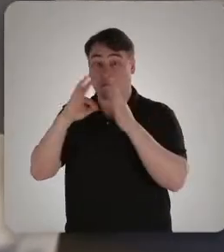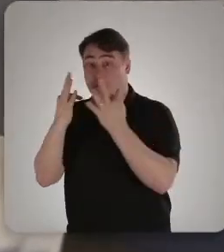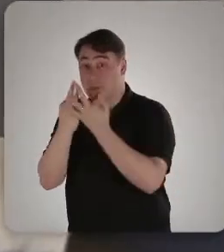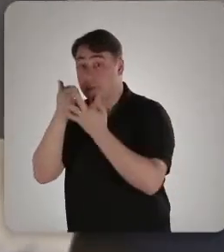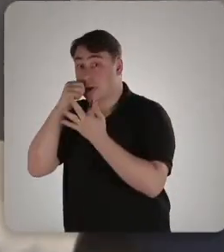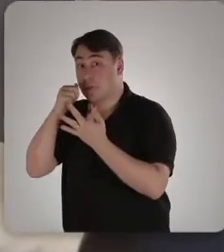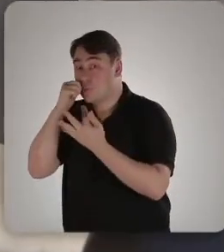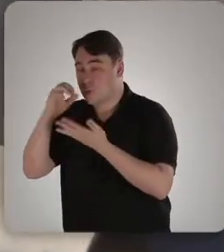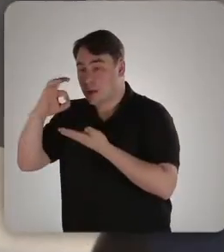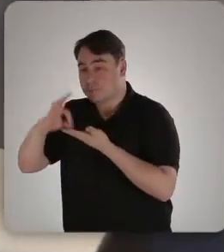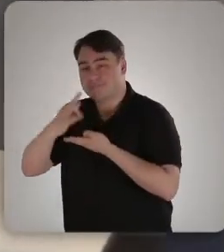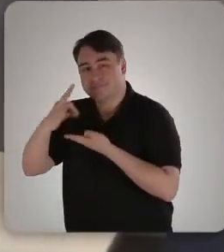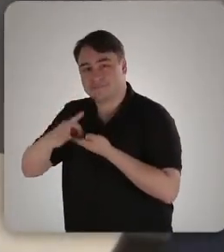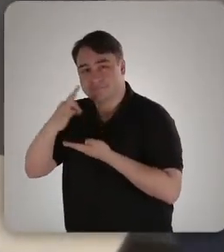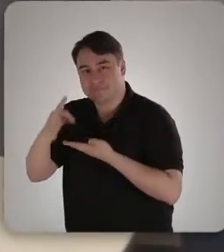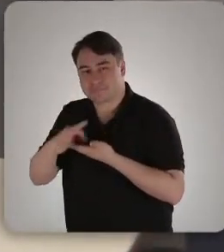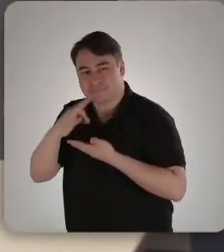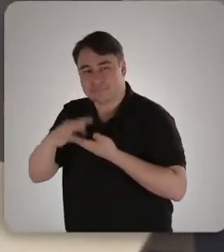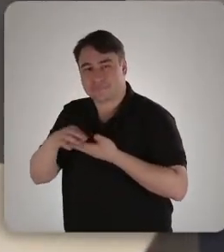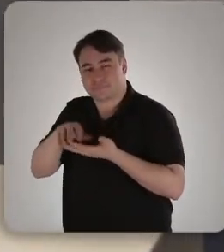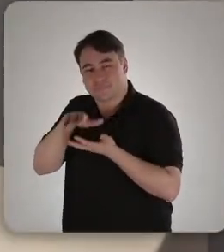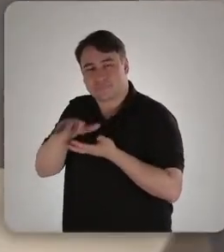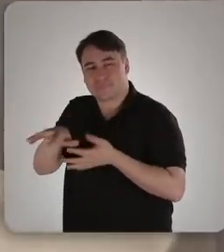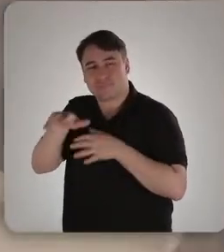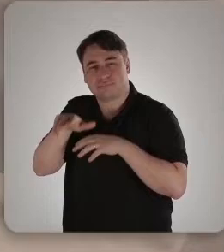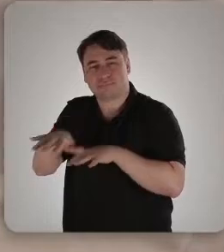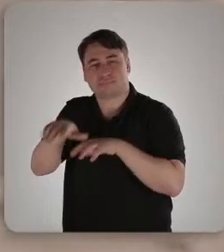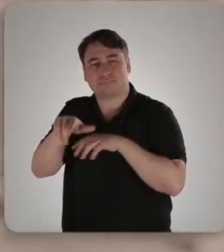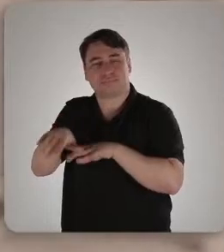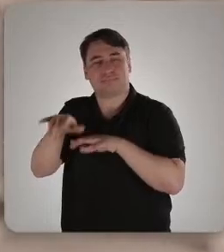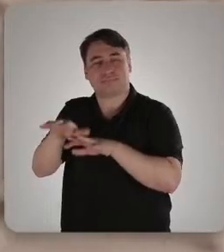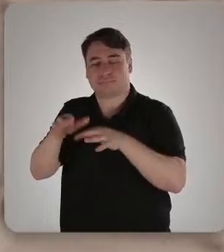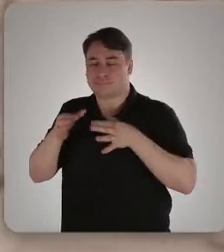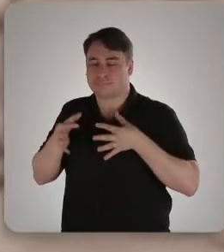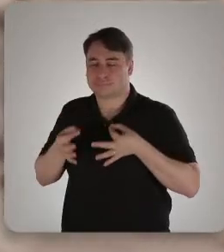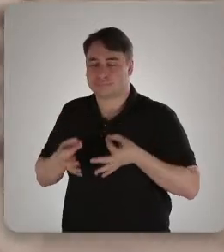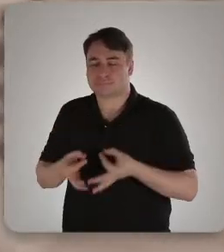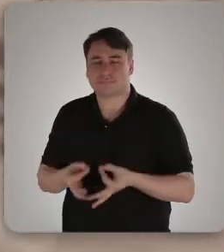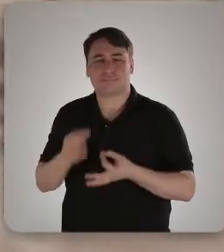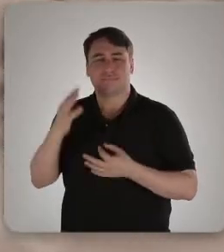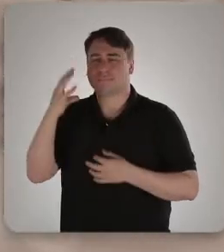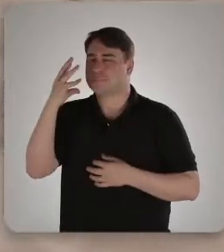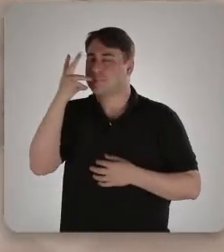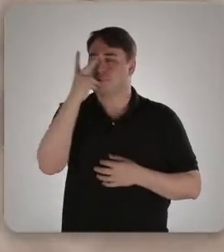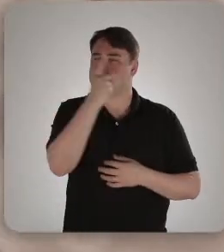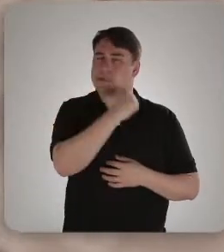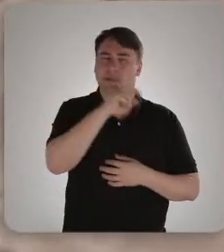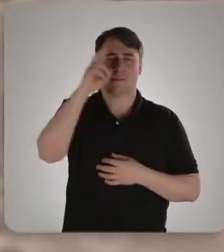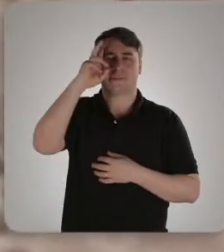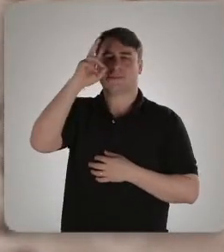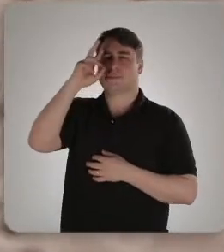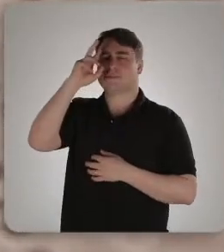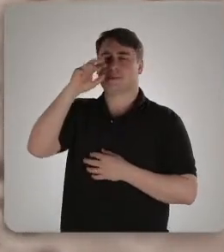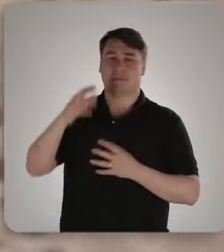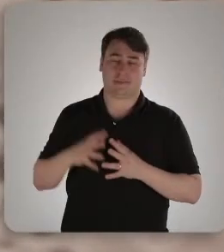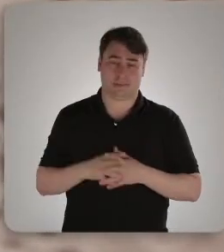nasceram bordados e rendas, costuras e histórias.